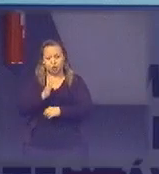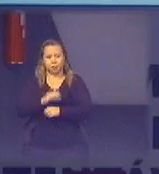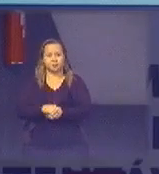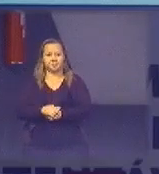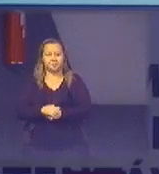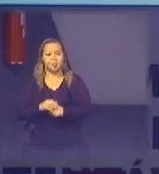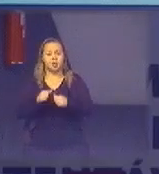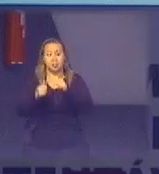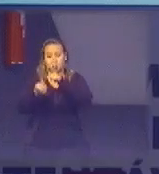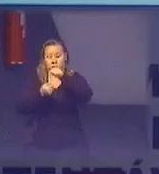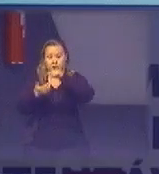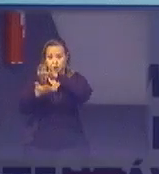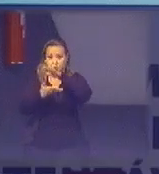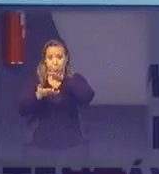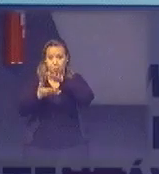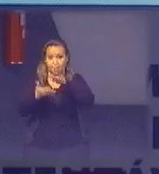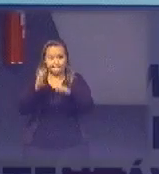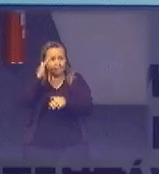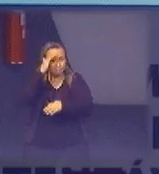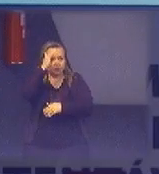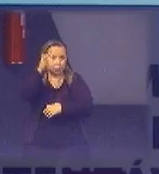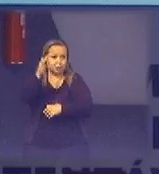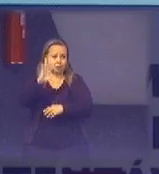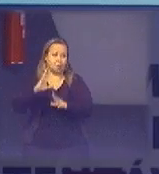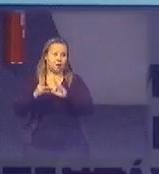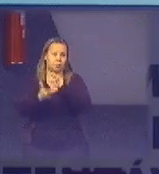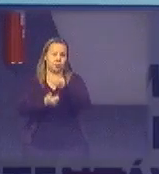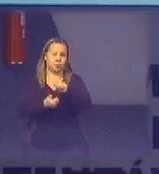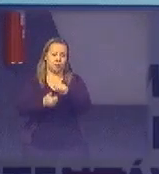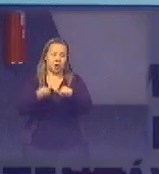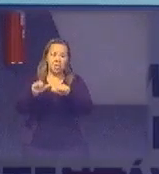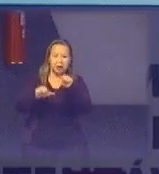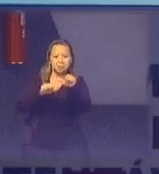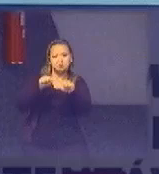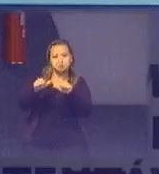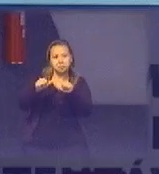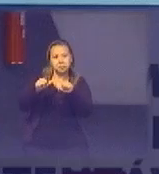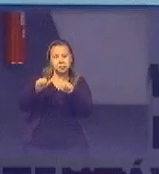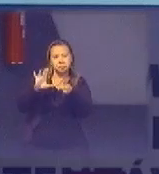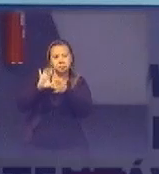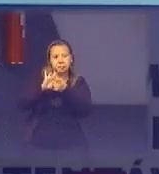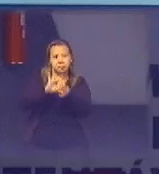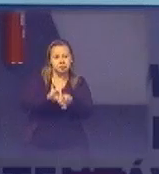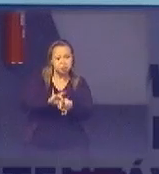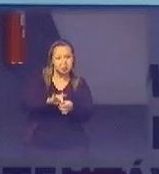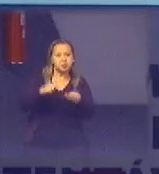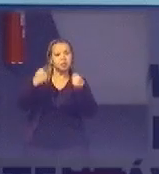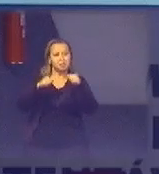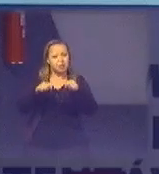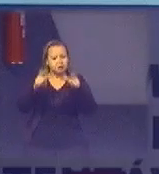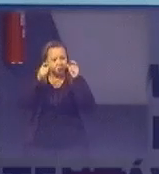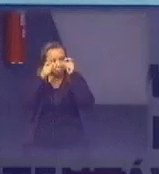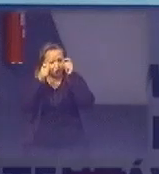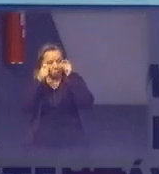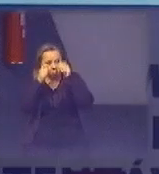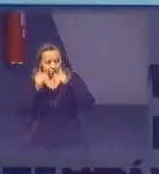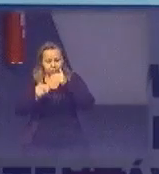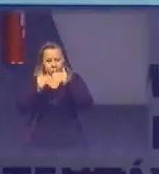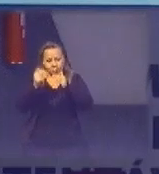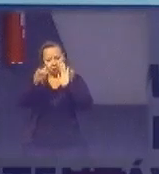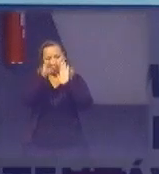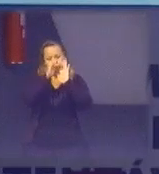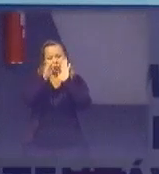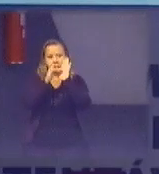desenvolvimento sustentável ele é princípio e aí virou a gente colocou um texto também que ele deverá ser observado em todas as fases do processo de